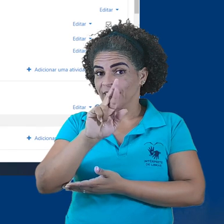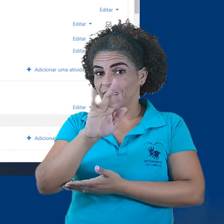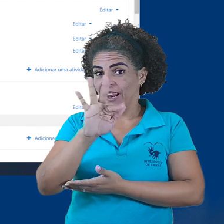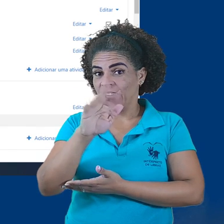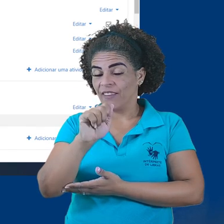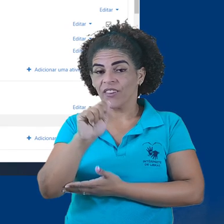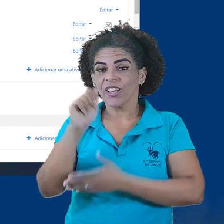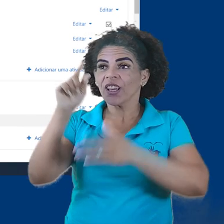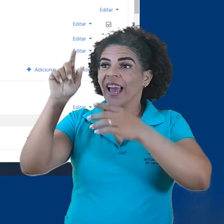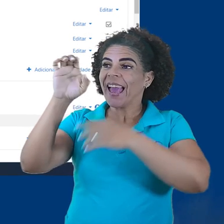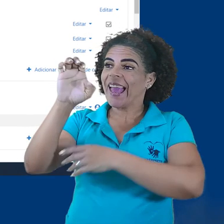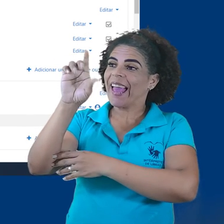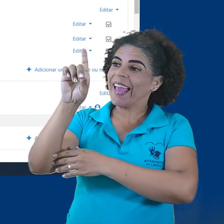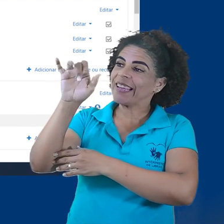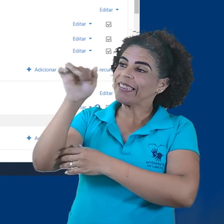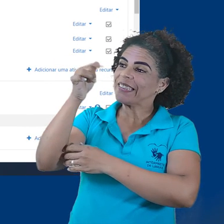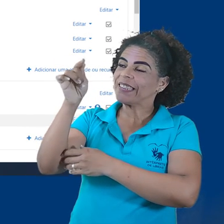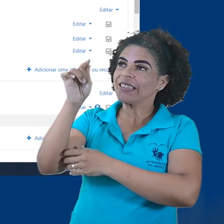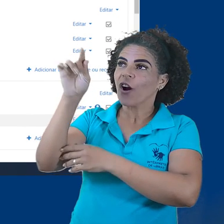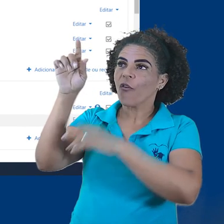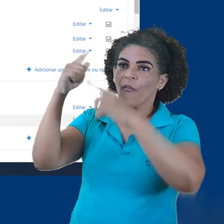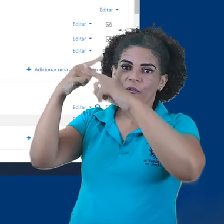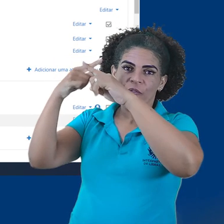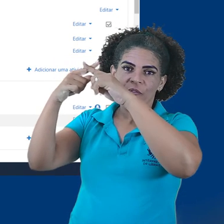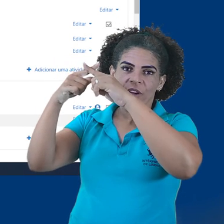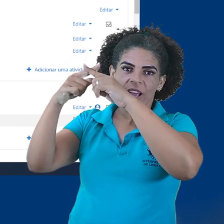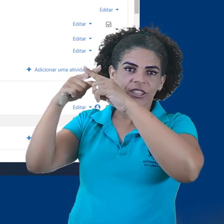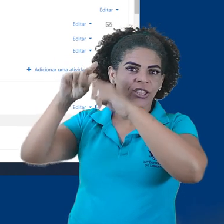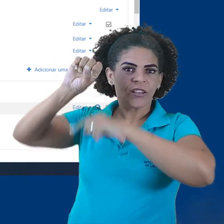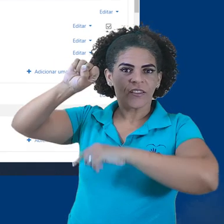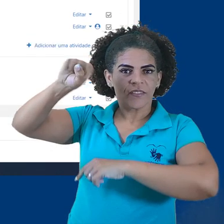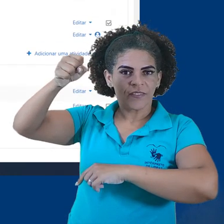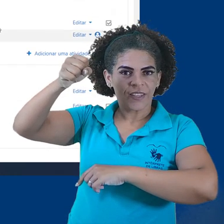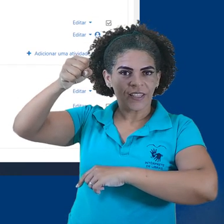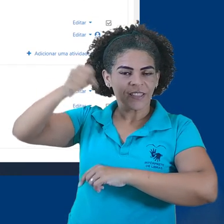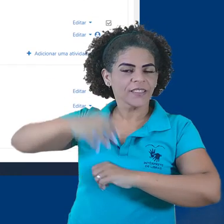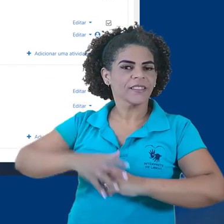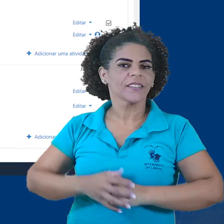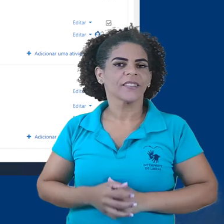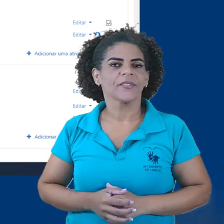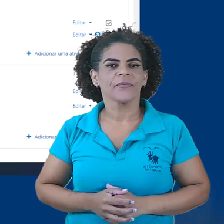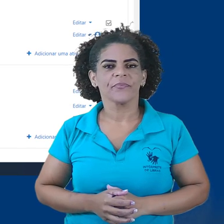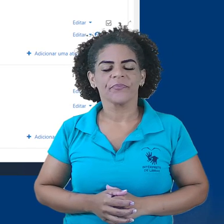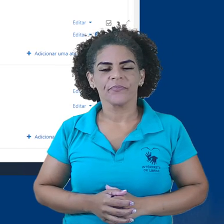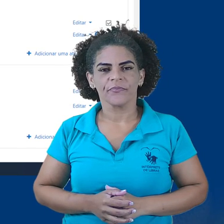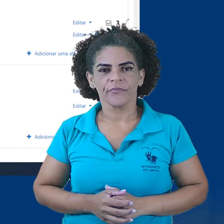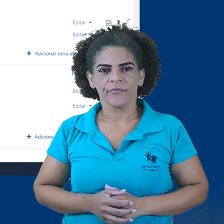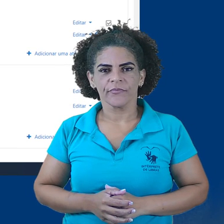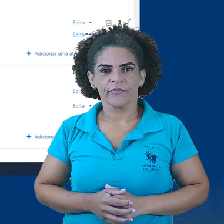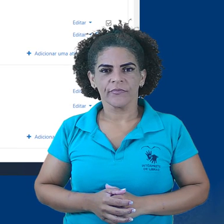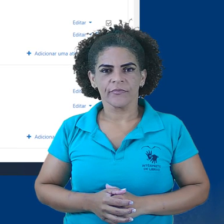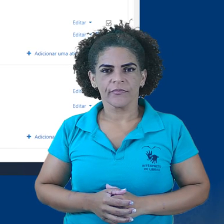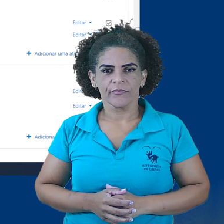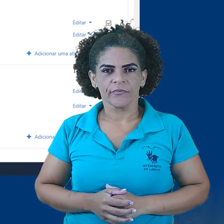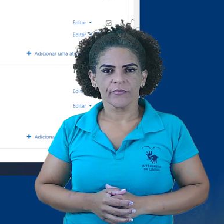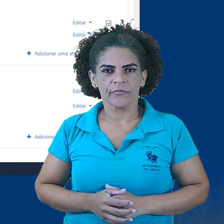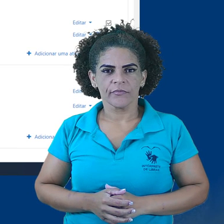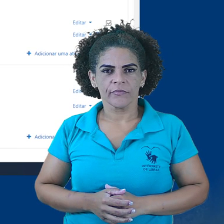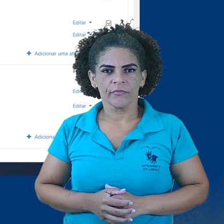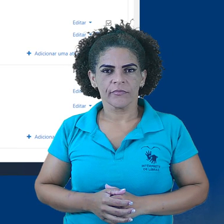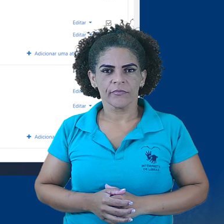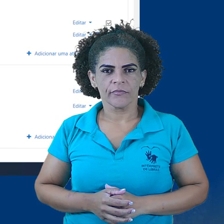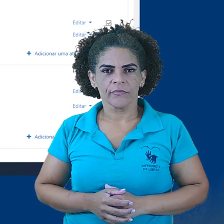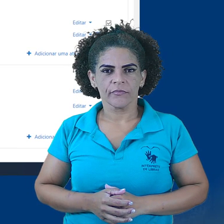de criada a atividade do tipo tarefa, podemos desativar a edição. Clicando sobre o botão desativar a edição